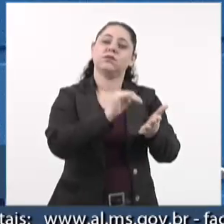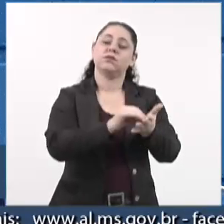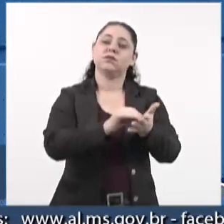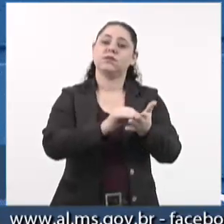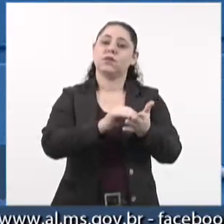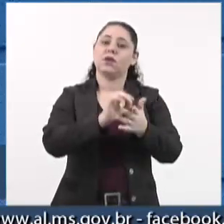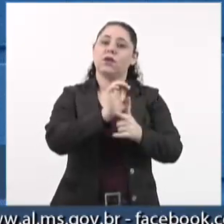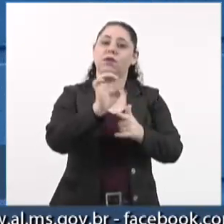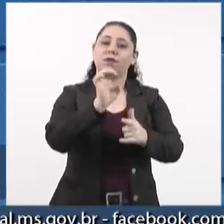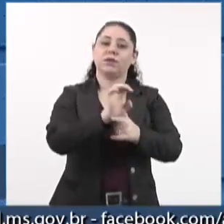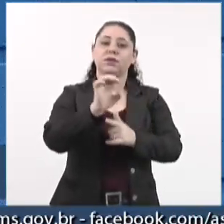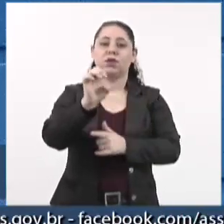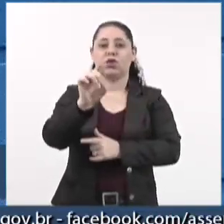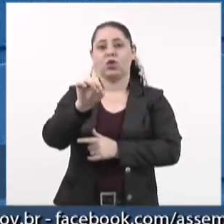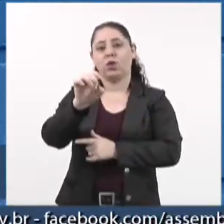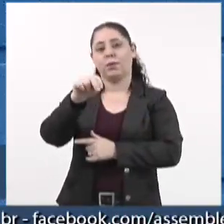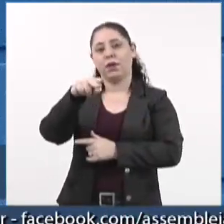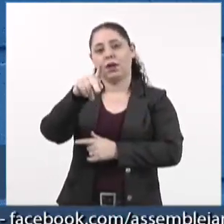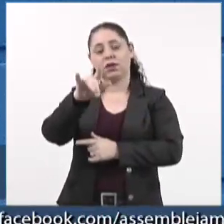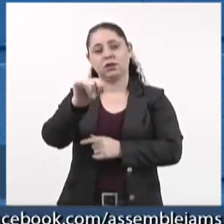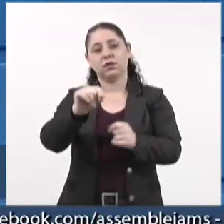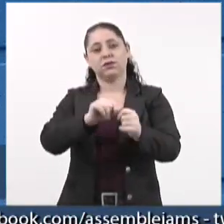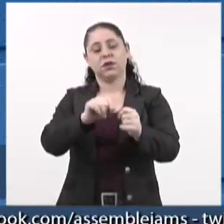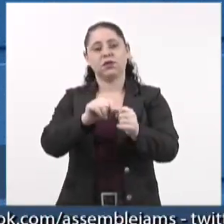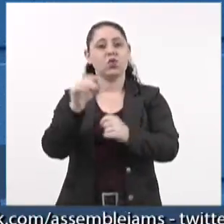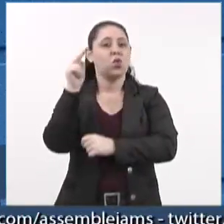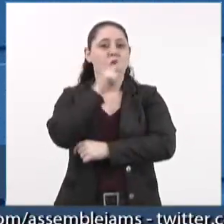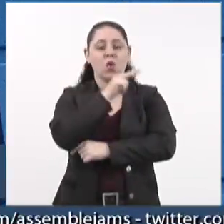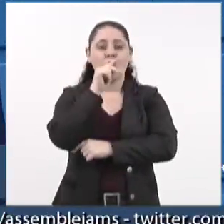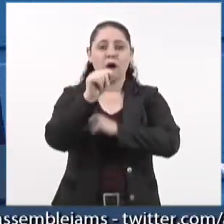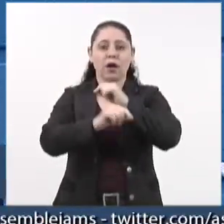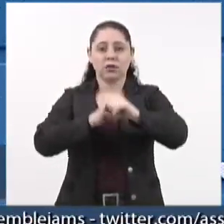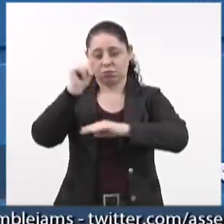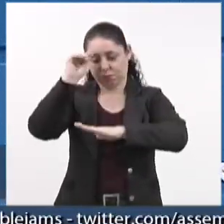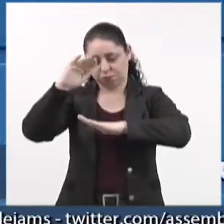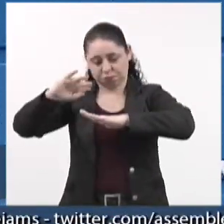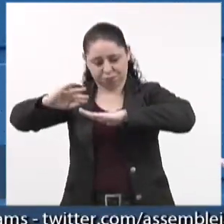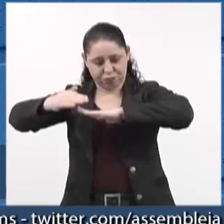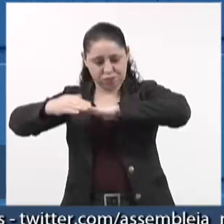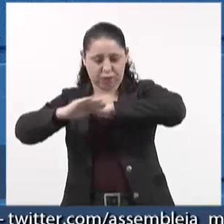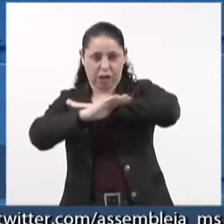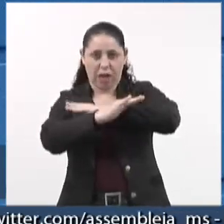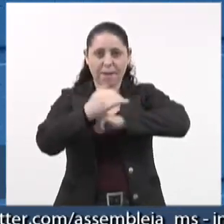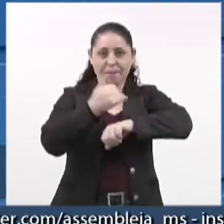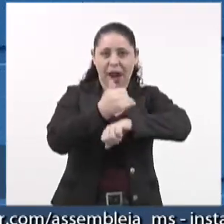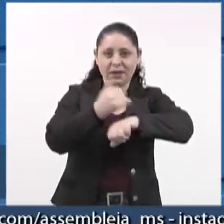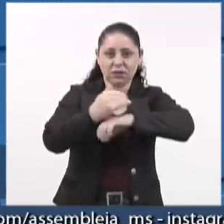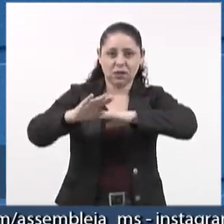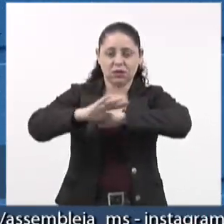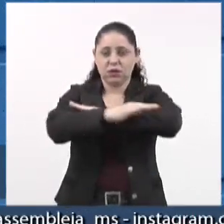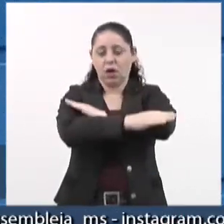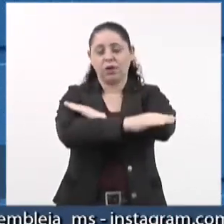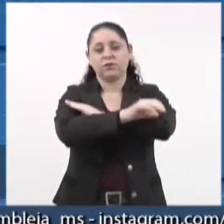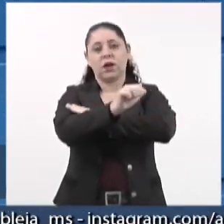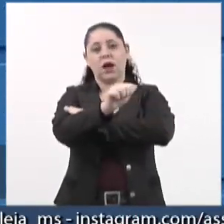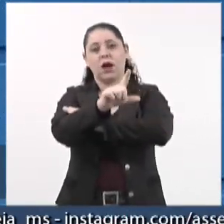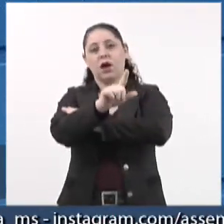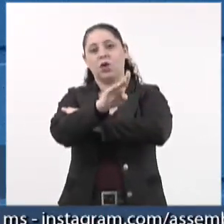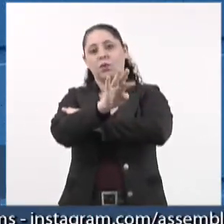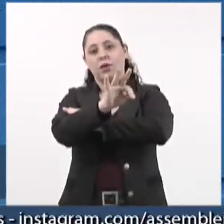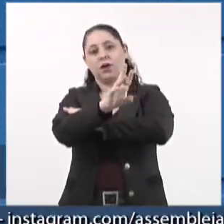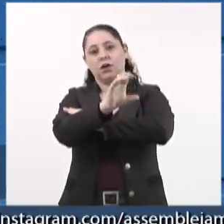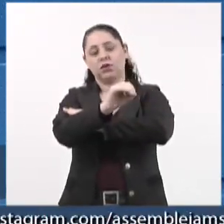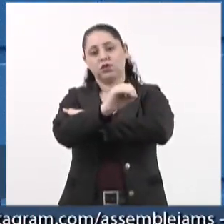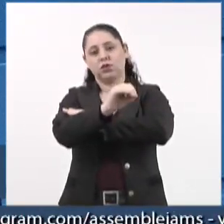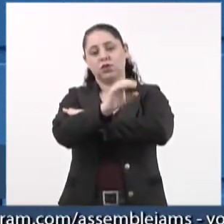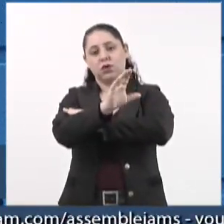Domingos Saibinete, solicitando ao mesmo que providencie com a agência o patrulhamento e o cascalhamento em toda extensão na Rua Alberto Albertini, com a